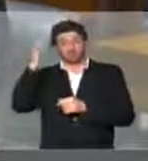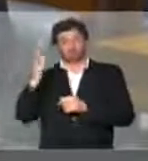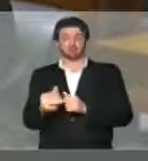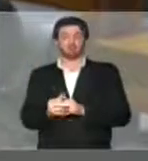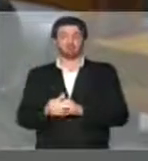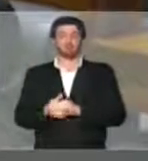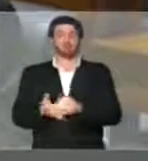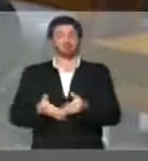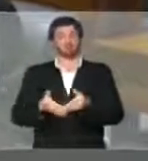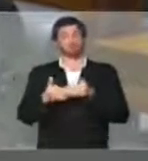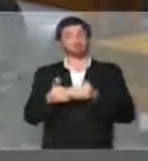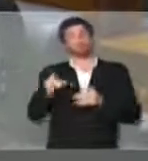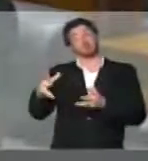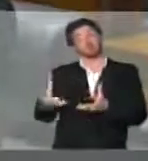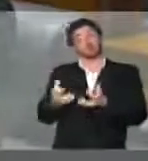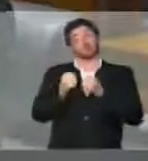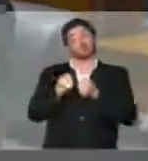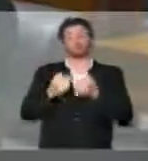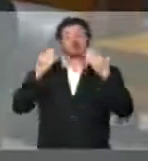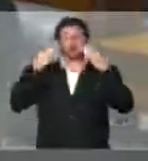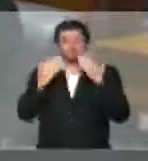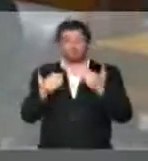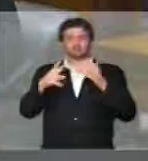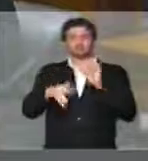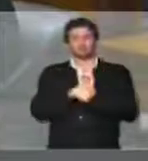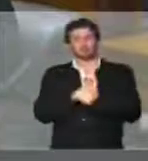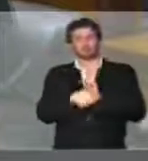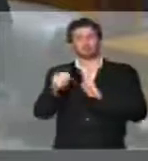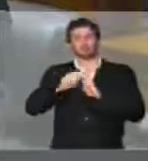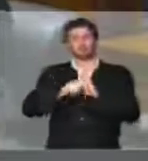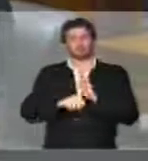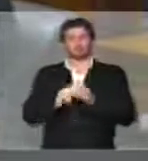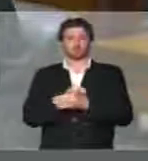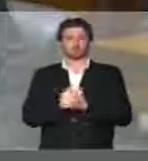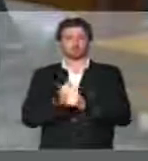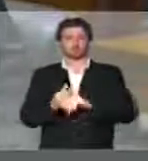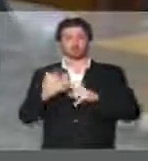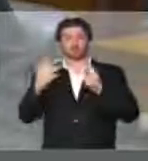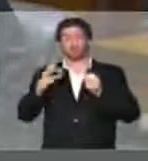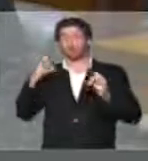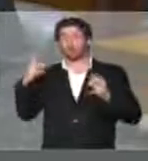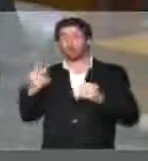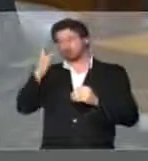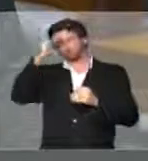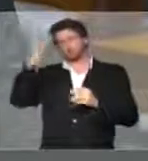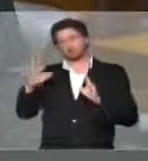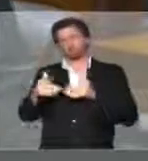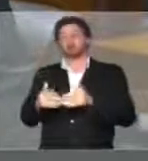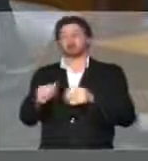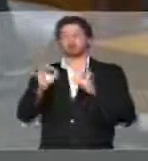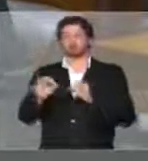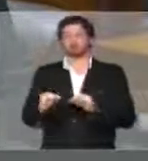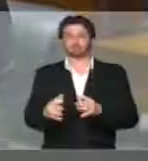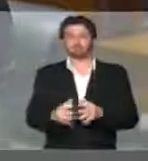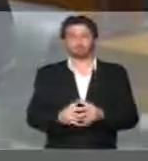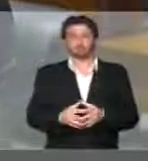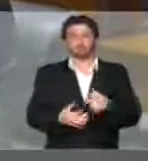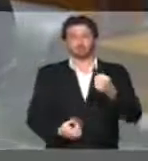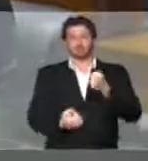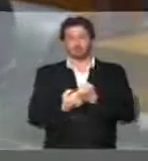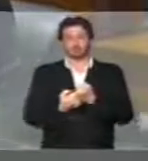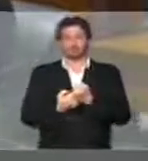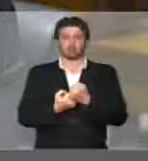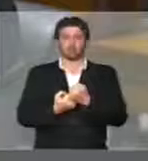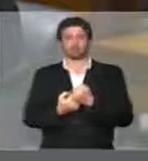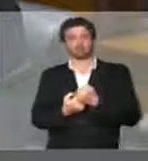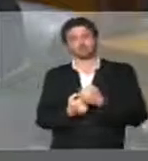e eu vou pedir a ele que acolha, que apresente como emenda de relator, vamos todos os membros da comissão, tenho certeza, apoiá-lo